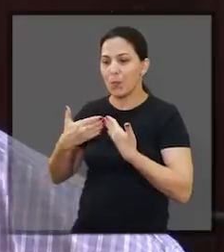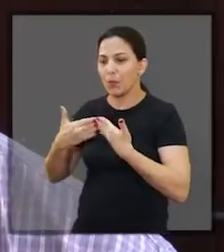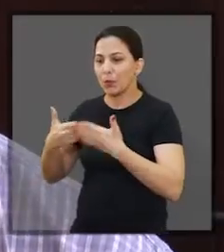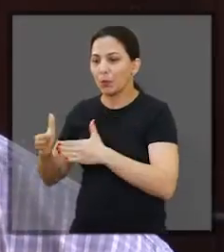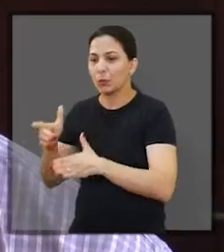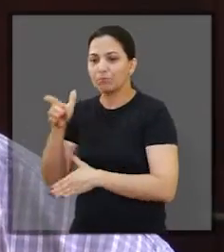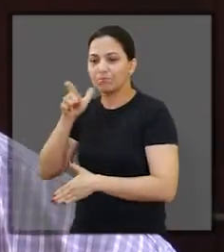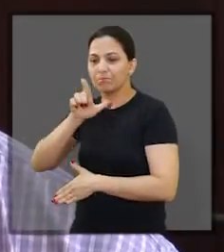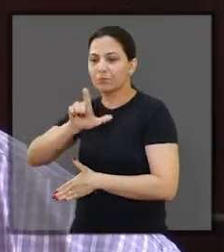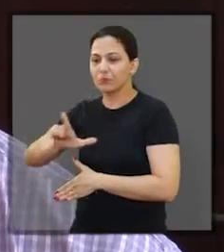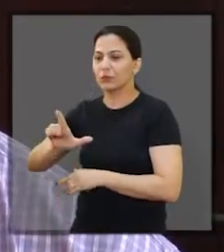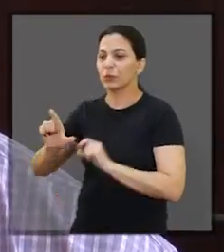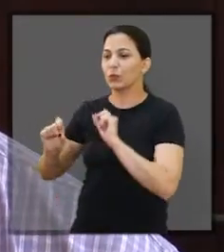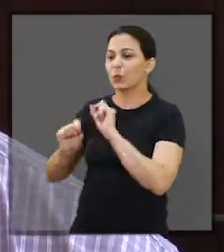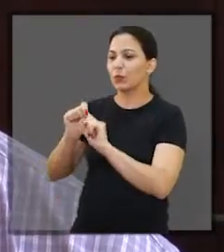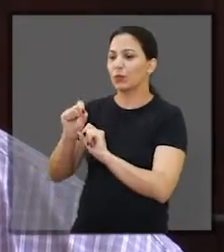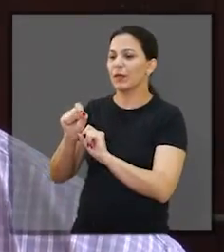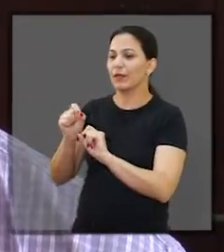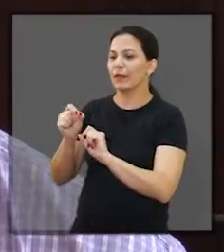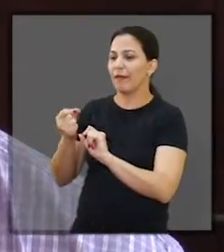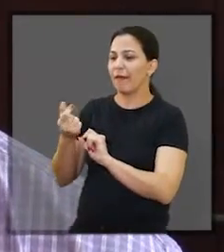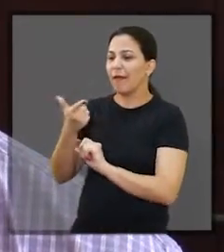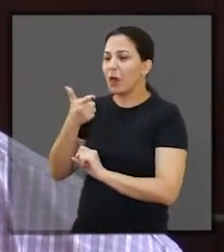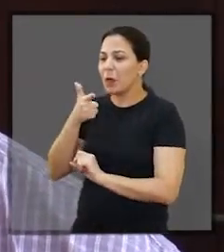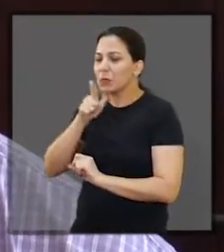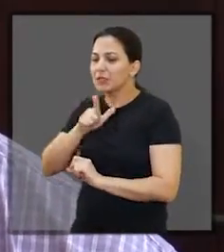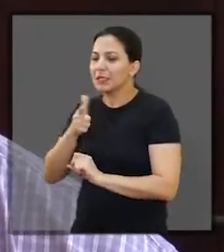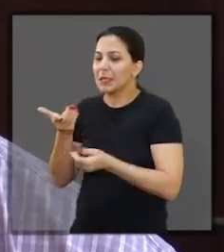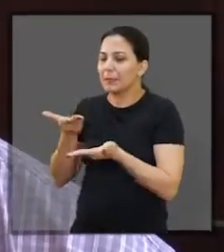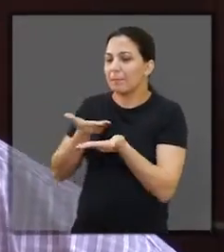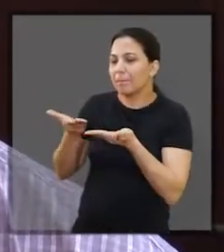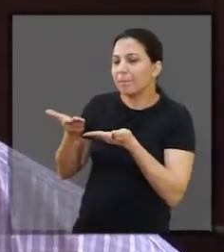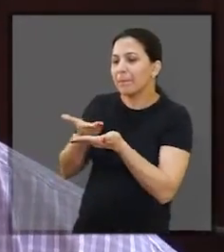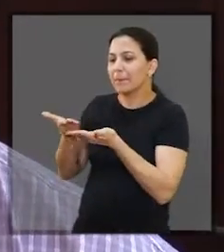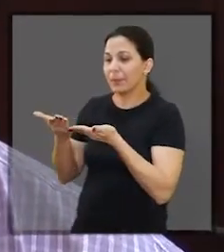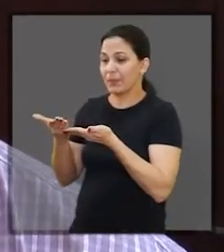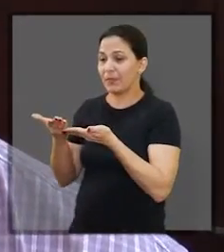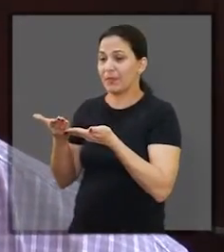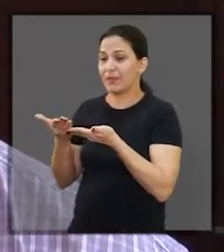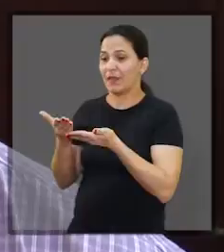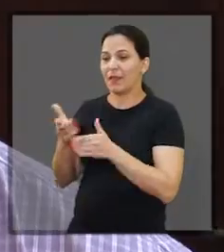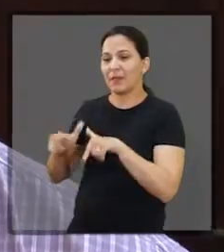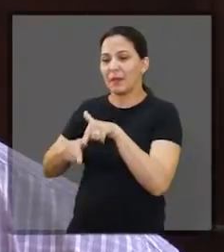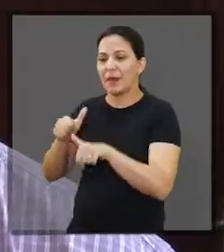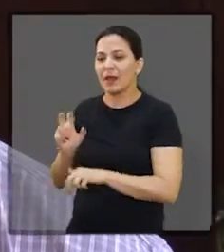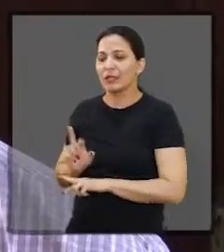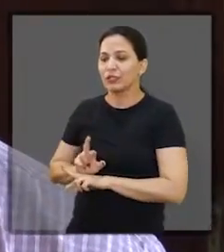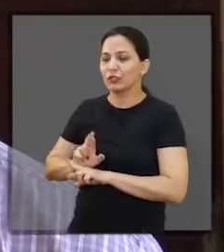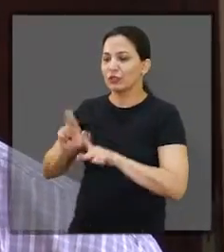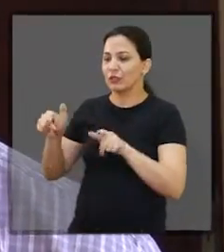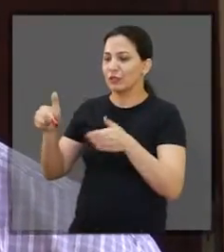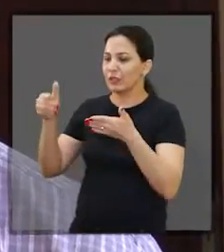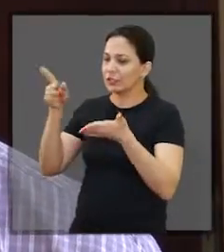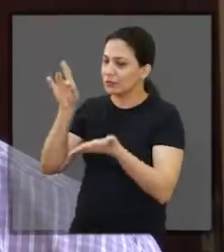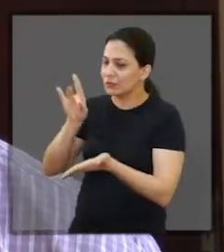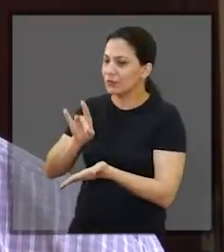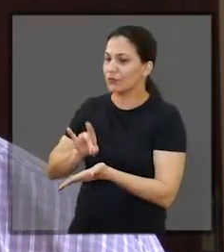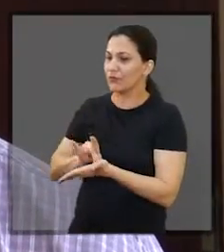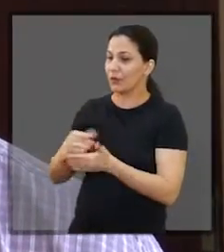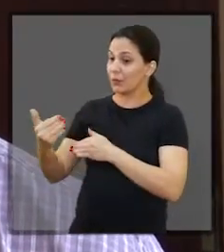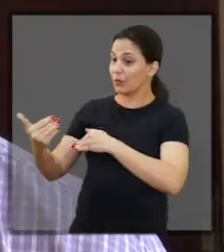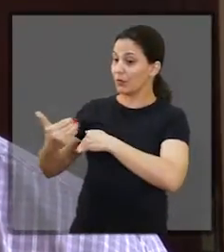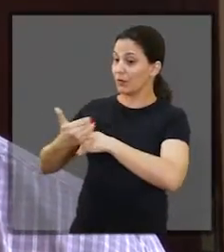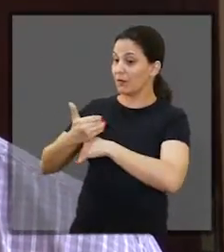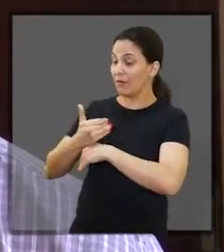ele traz uma abertura muito grande em termos comerciais, né? Ele atua de uma maneira diferente. Ele veio